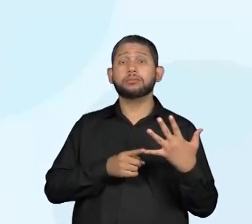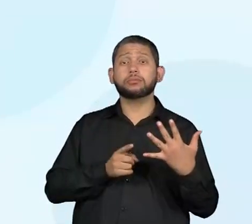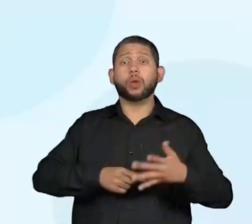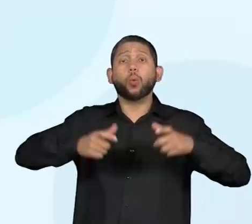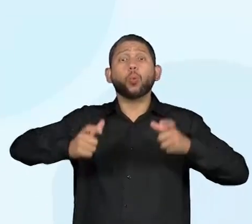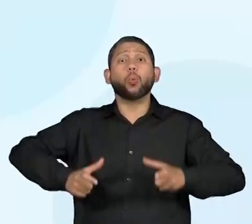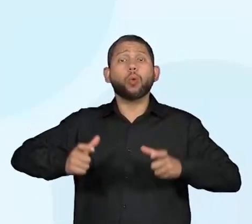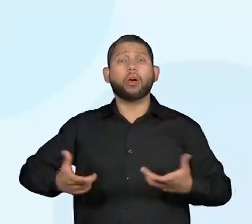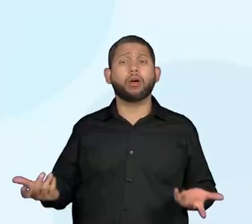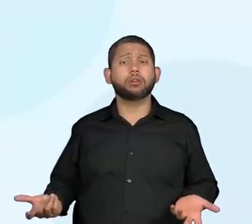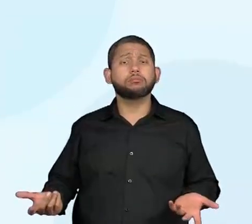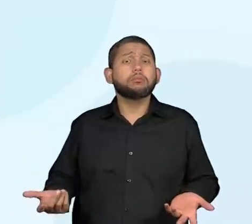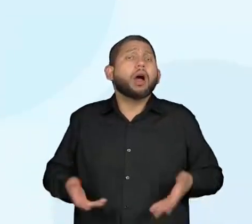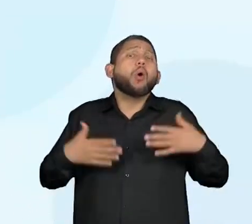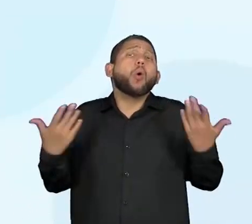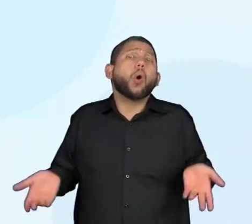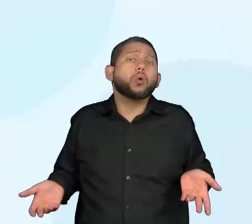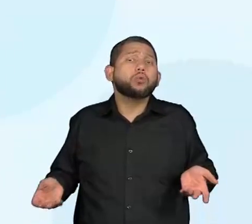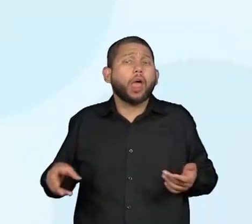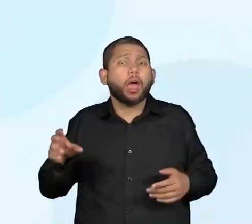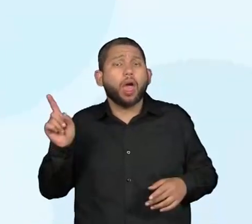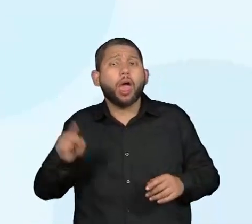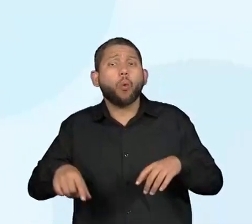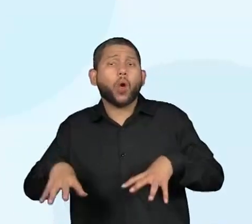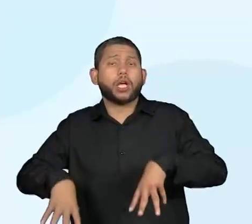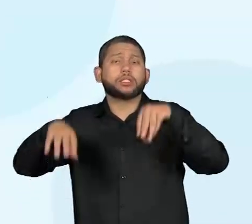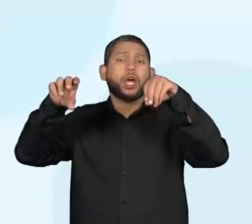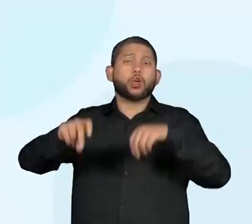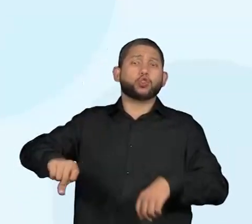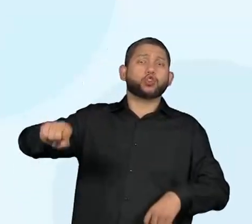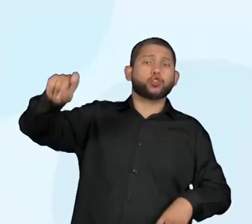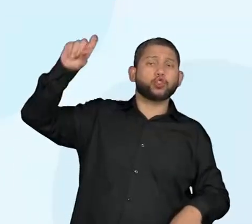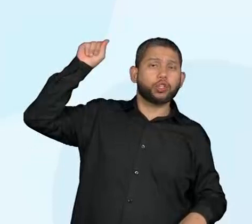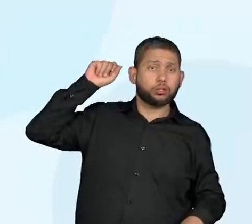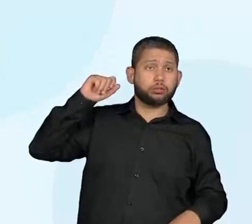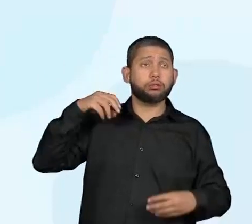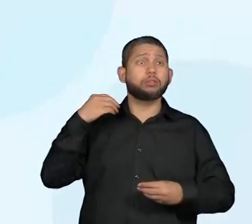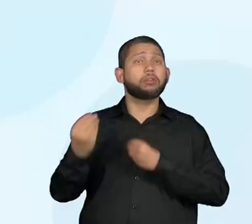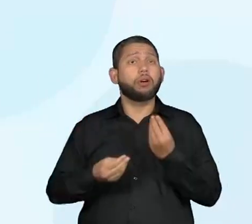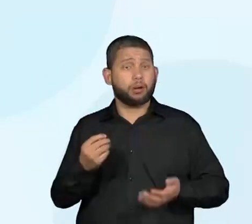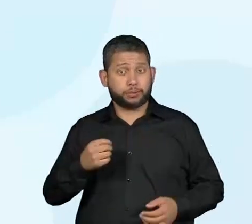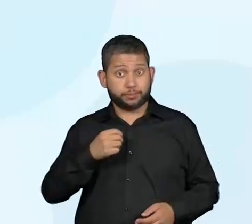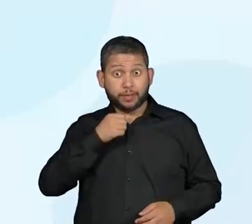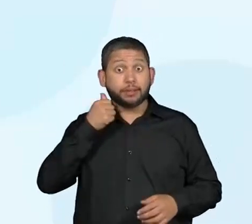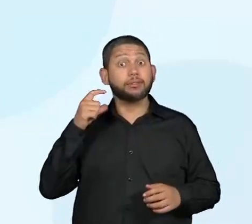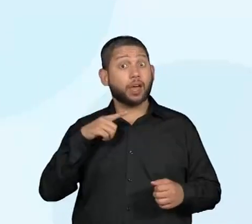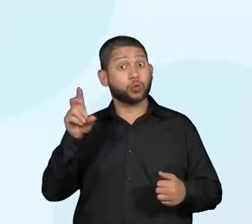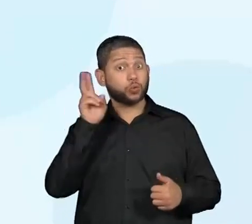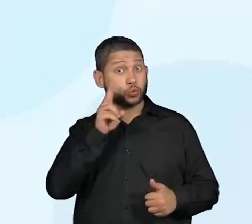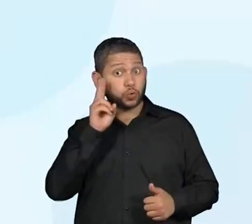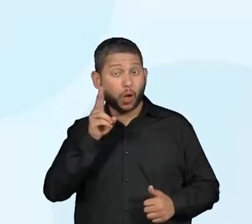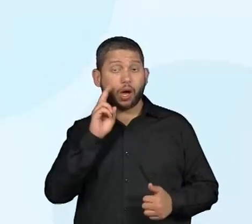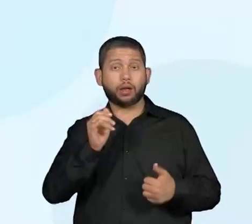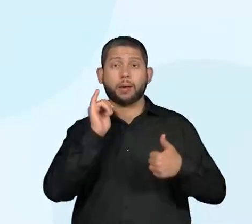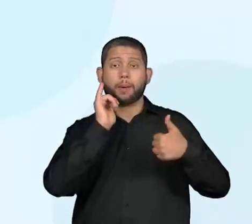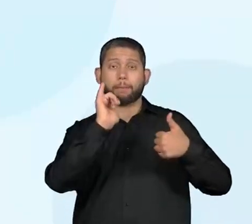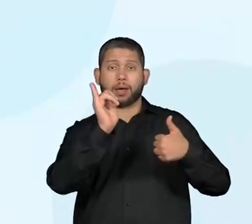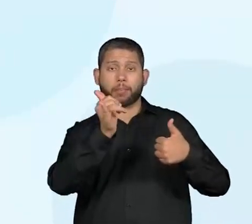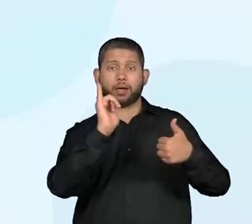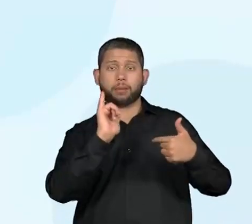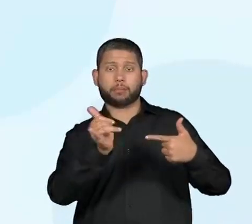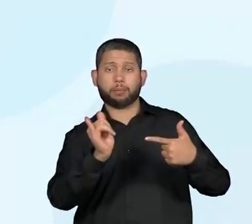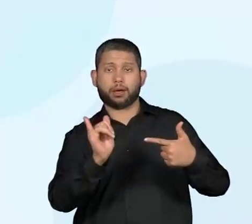a história. Disposto em uma sequência linear, representada pela introdução,